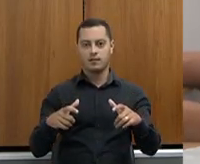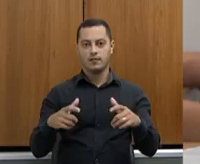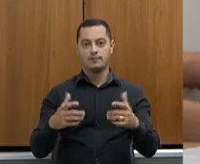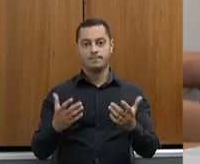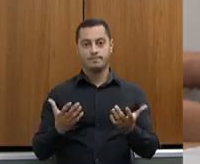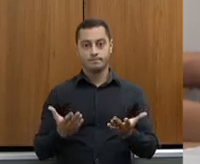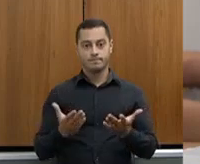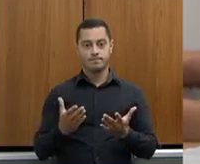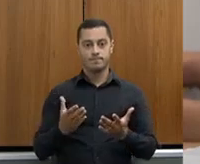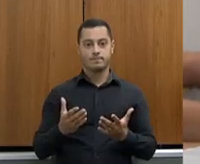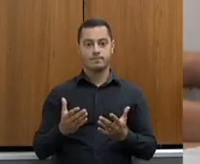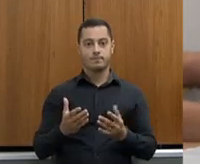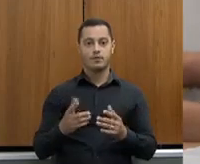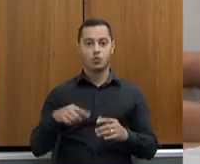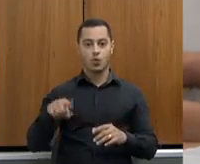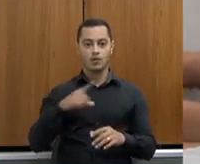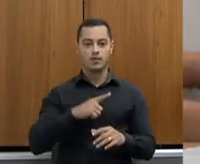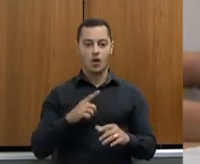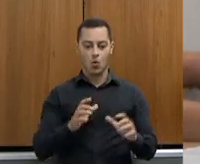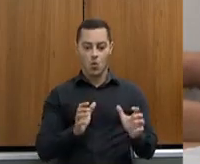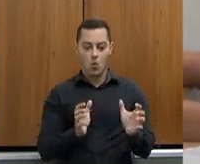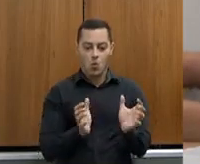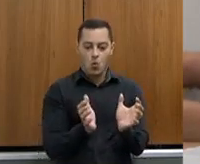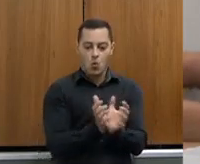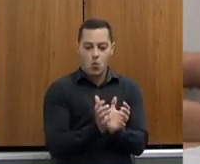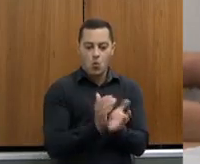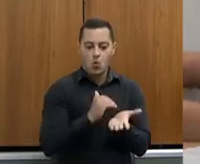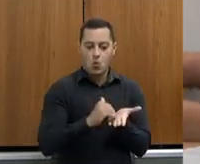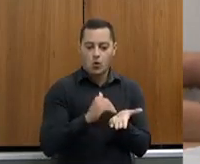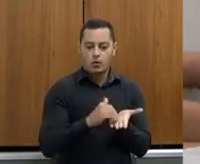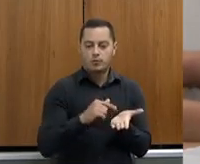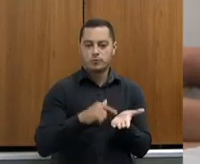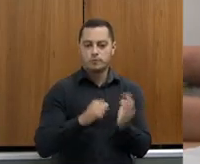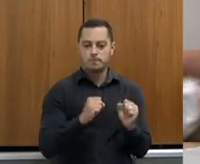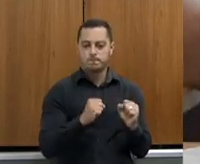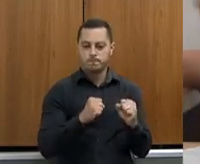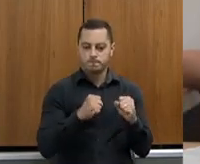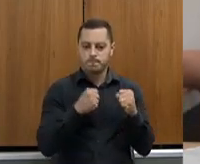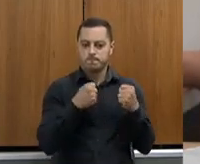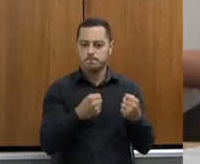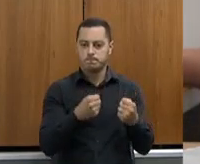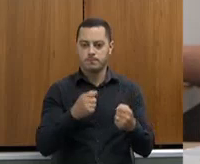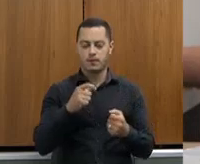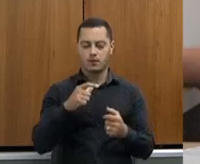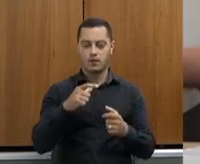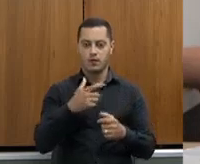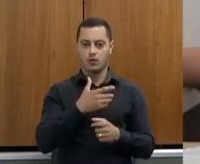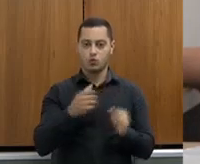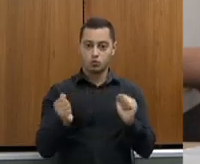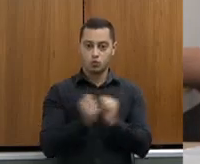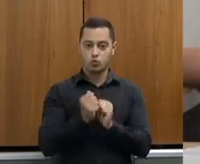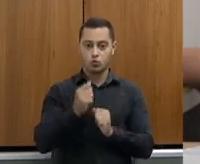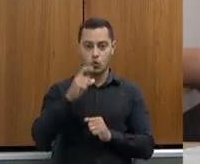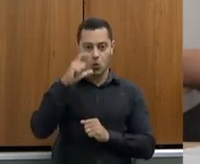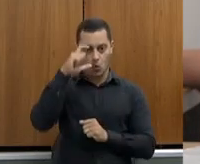nós temos um corpo de secretários muito eficiente no nosso Estado. O governador Romeu Zema